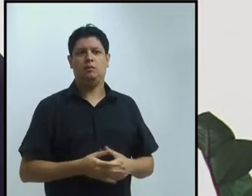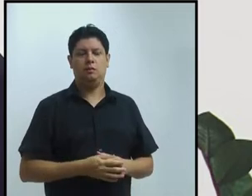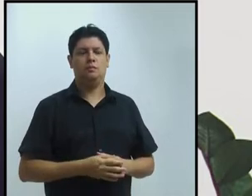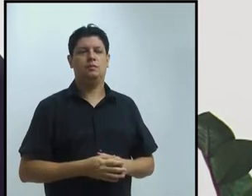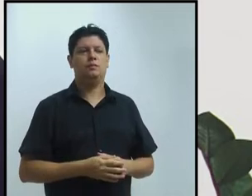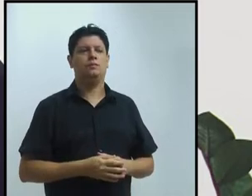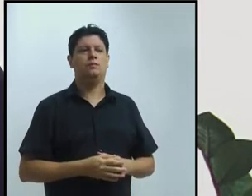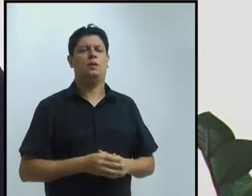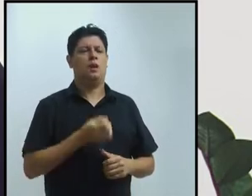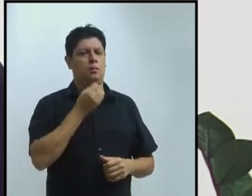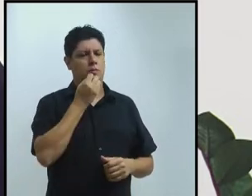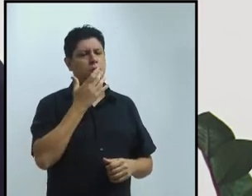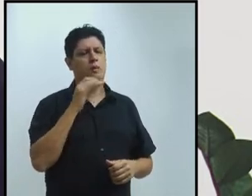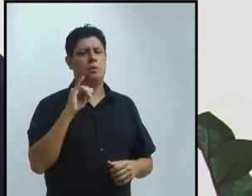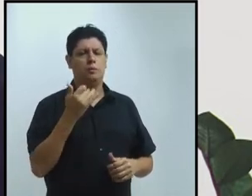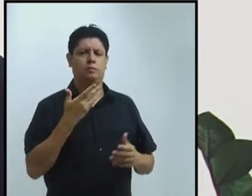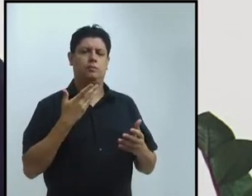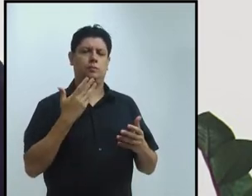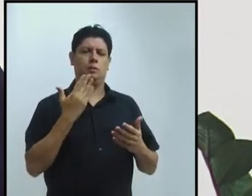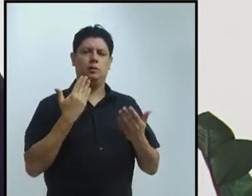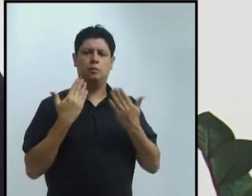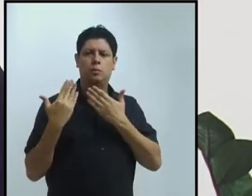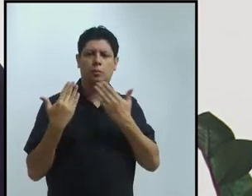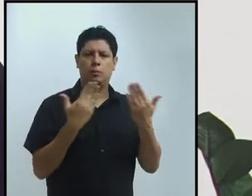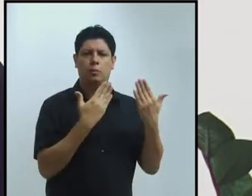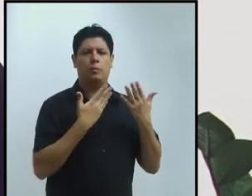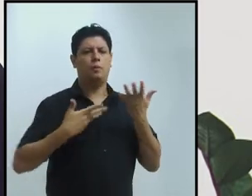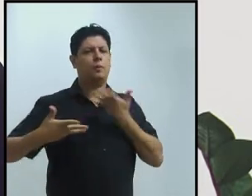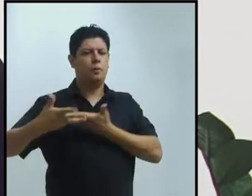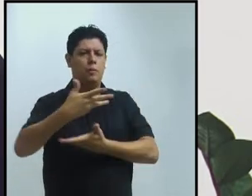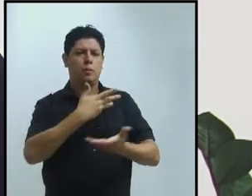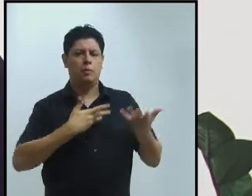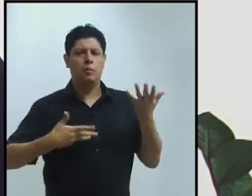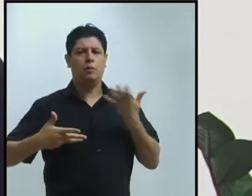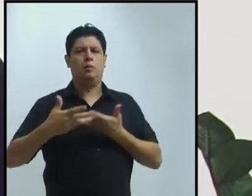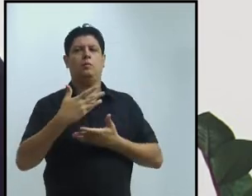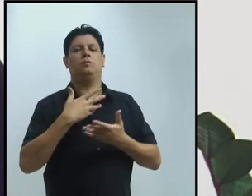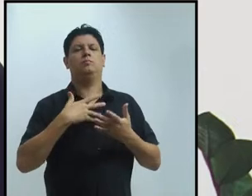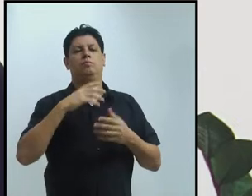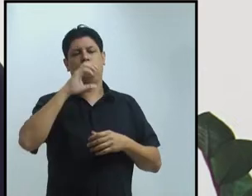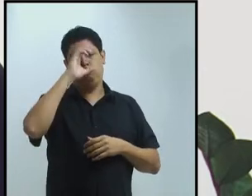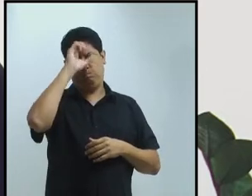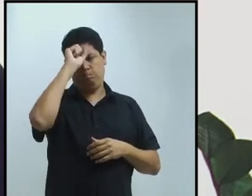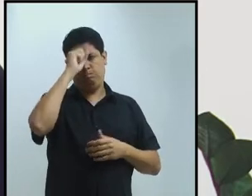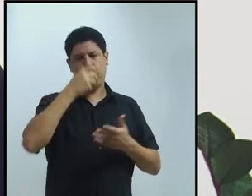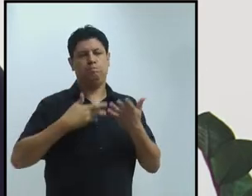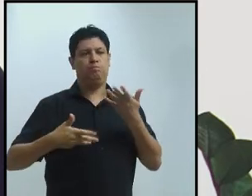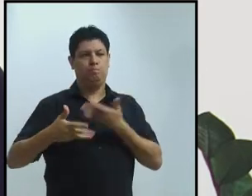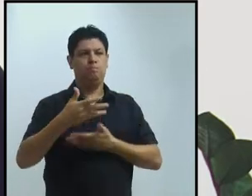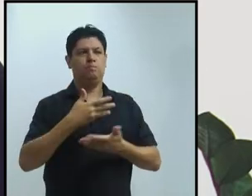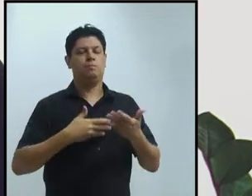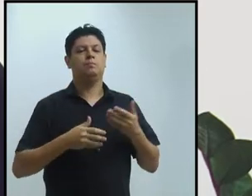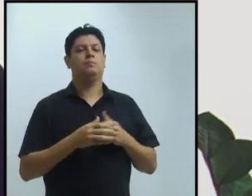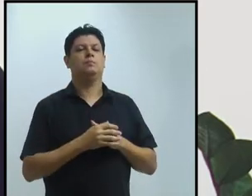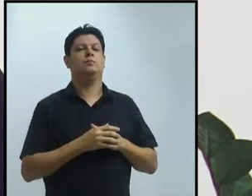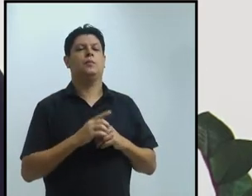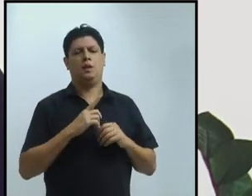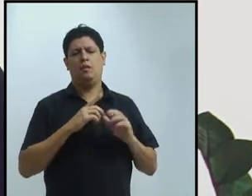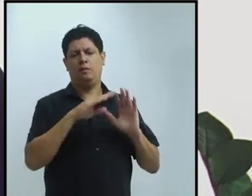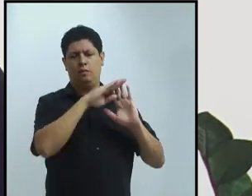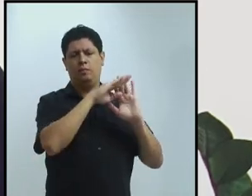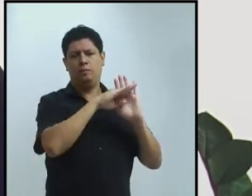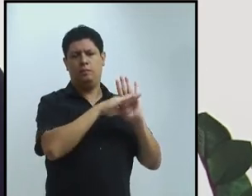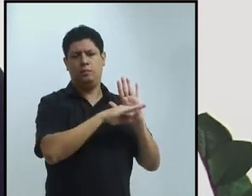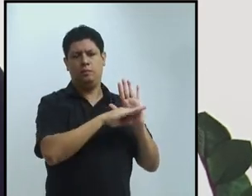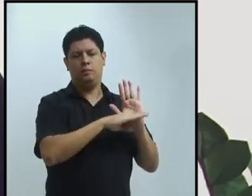boas e mudanças que a gente viu aqui nas mesas que nos antecederam. Esse tema, a internacionalização na área de letras,